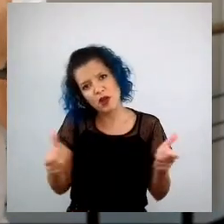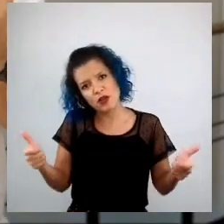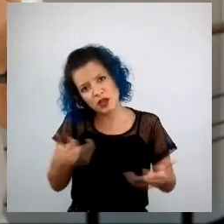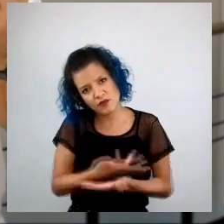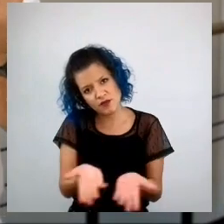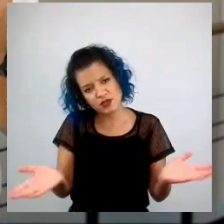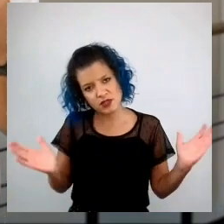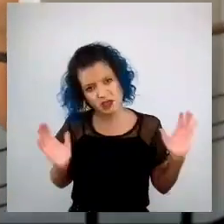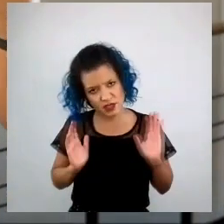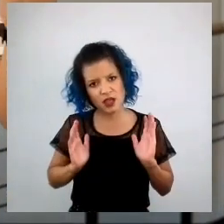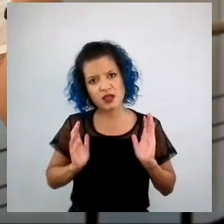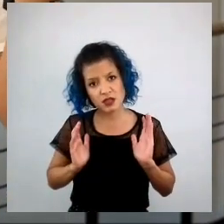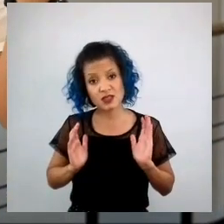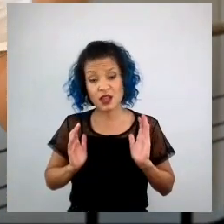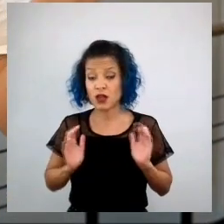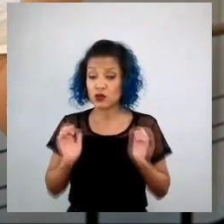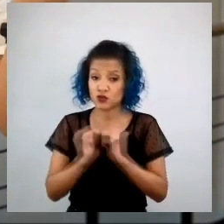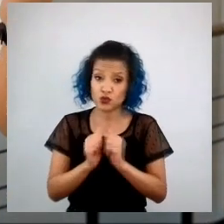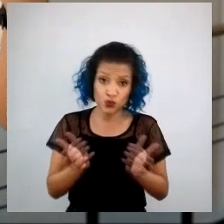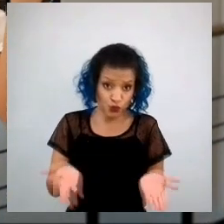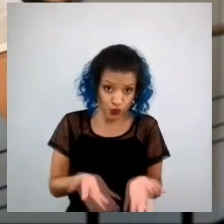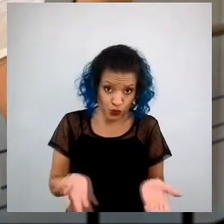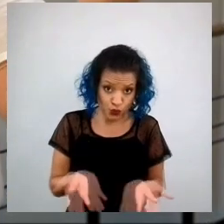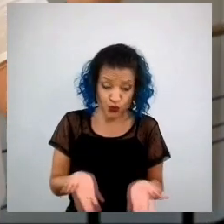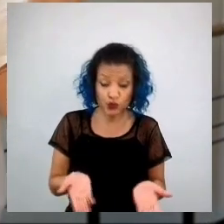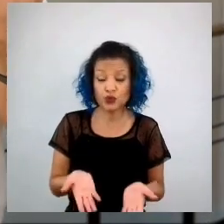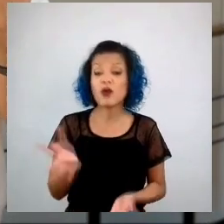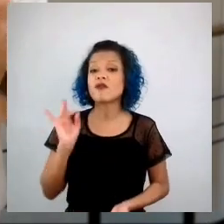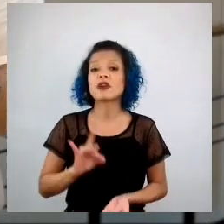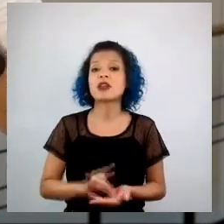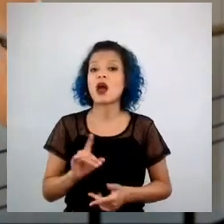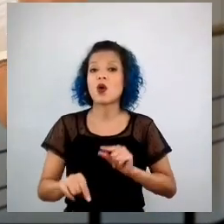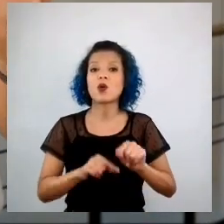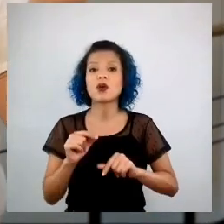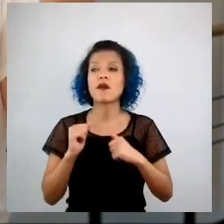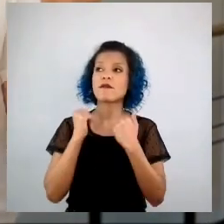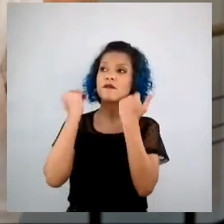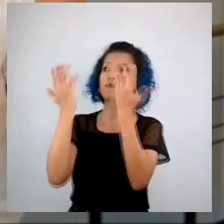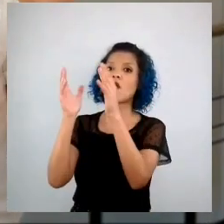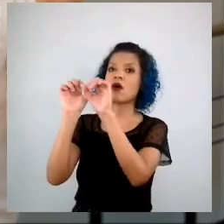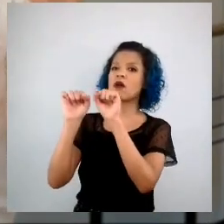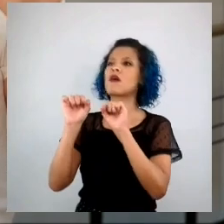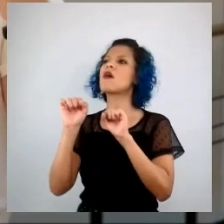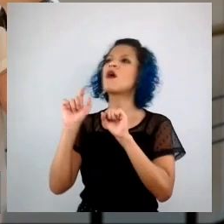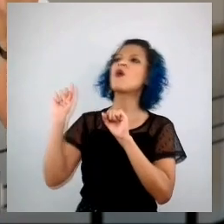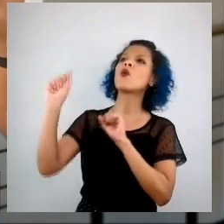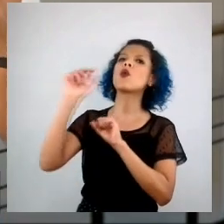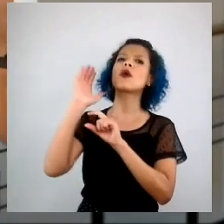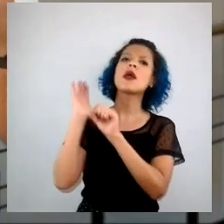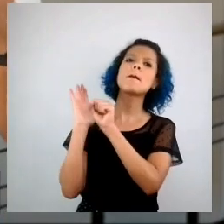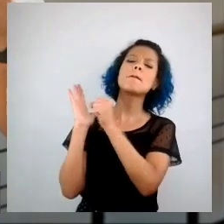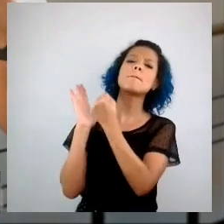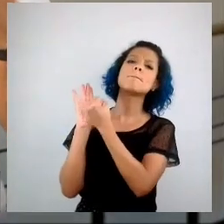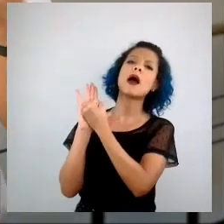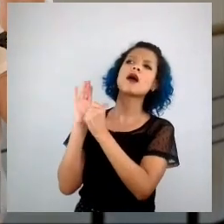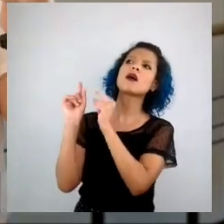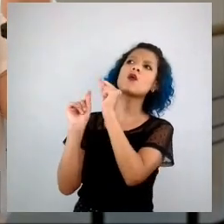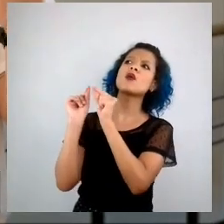com a gente hoje, mas a verdade é que quando a gente olha lá fora o que as marcas vêm produzindo, talvez esse